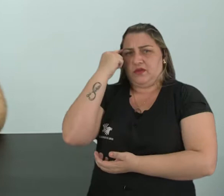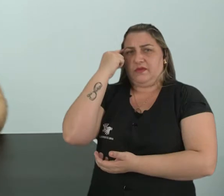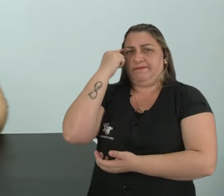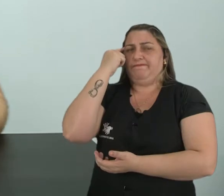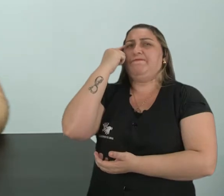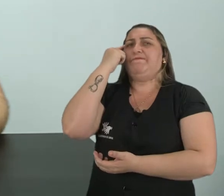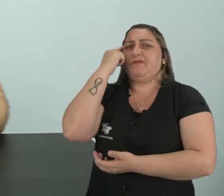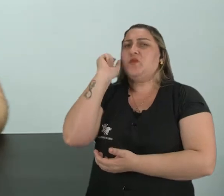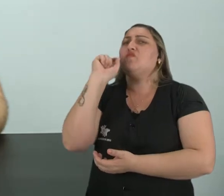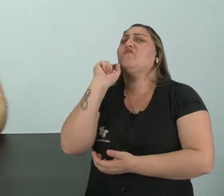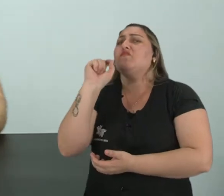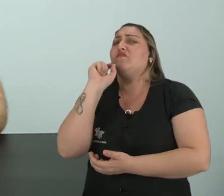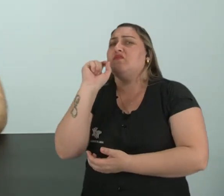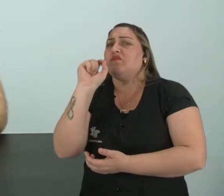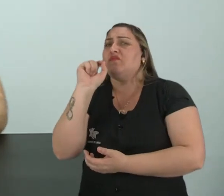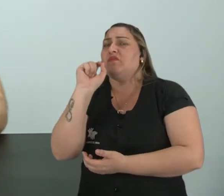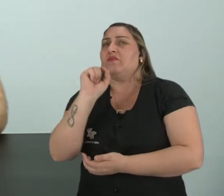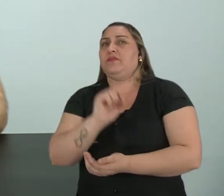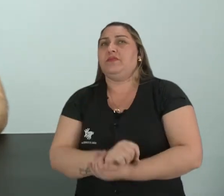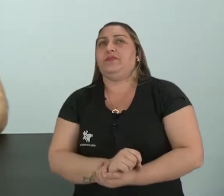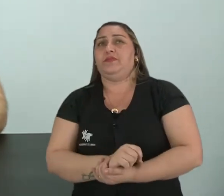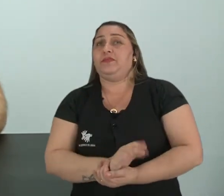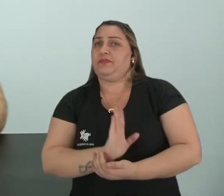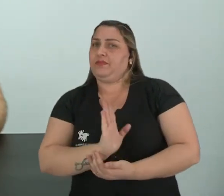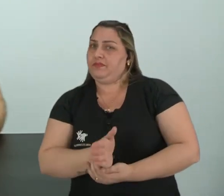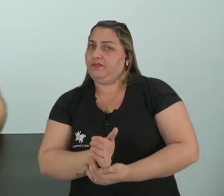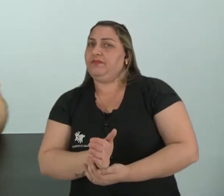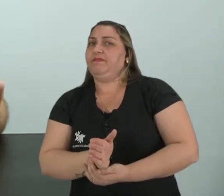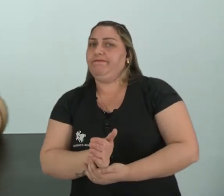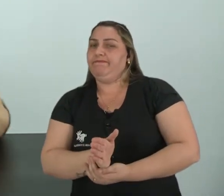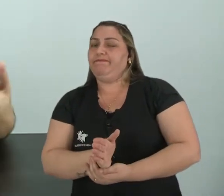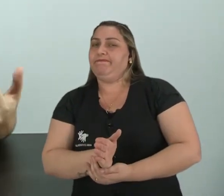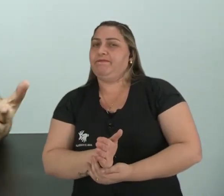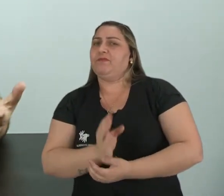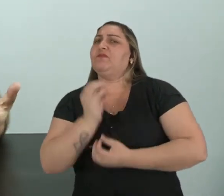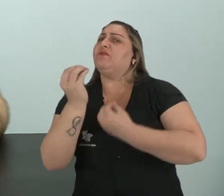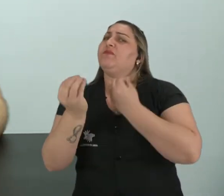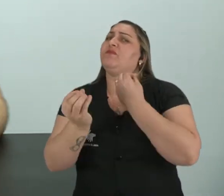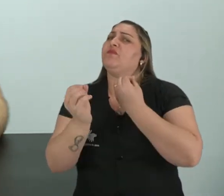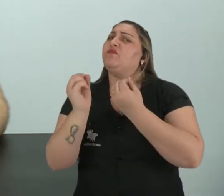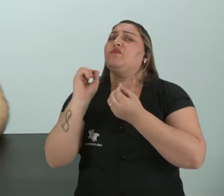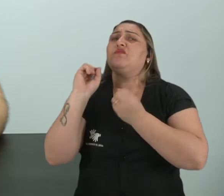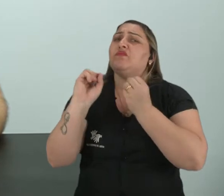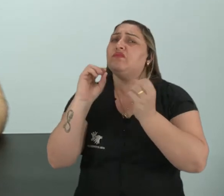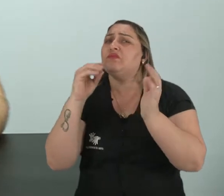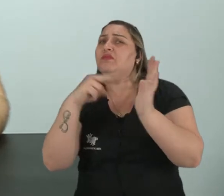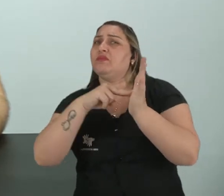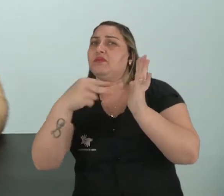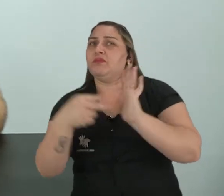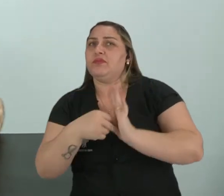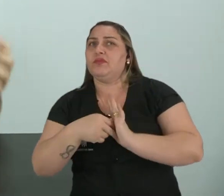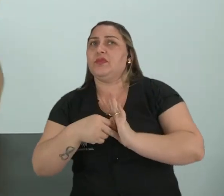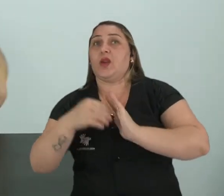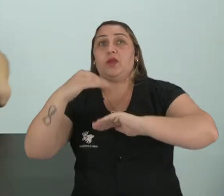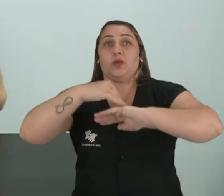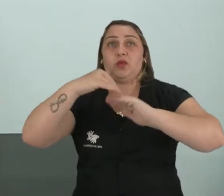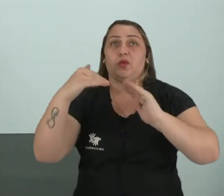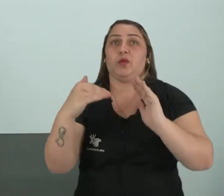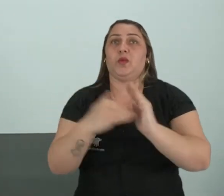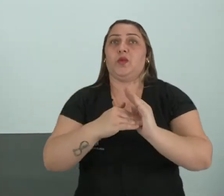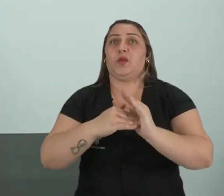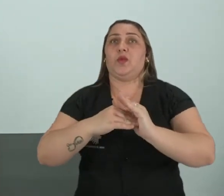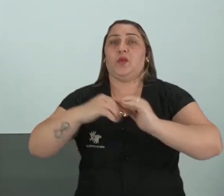Pensa aí o que é um ambiente. Você já parou para pensar? Um ambiente é o quê? Ó, é tudo que